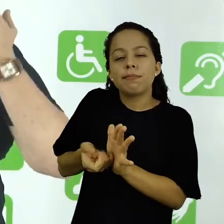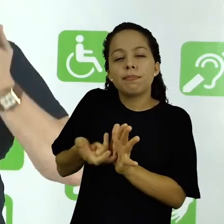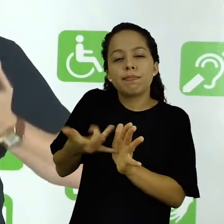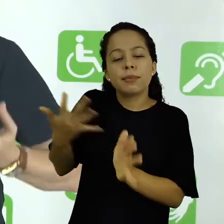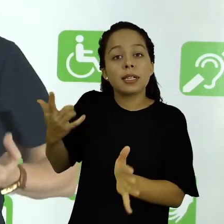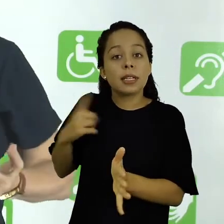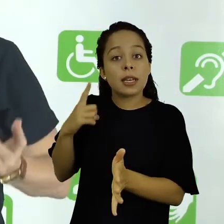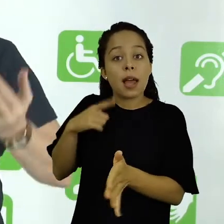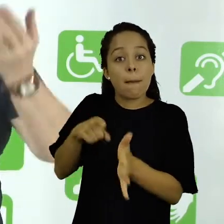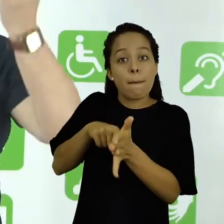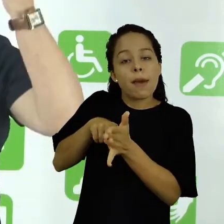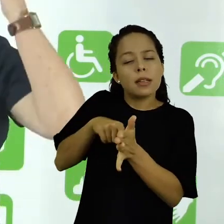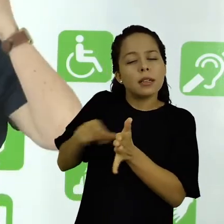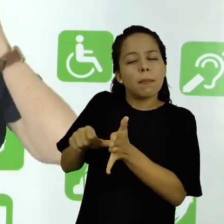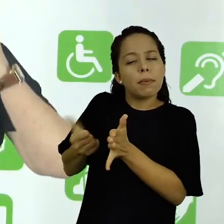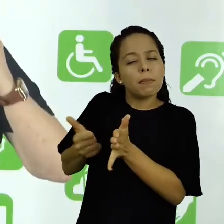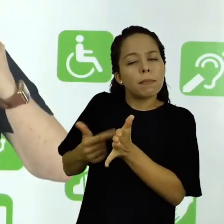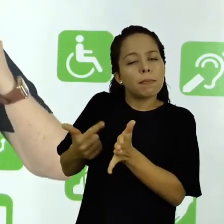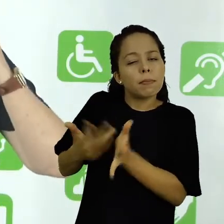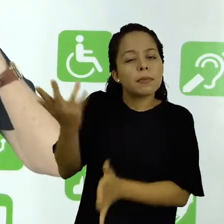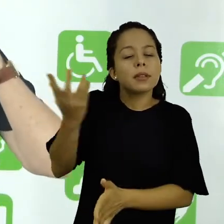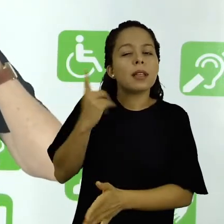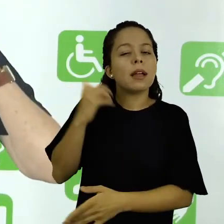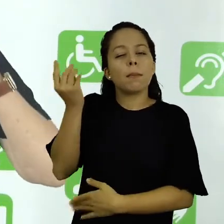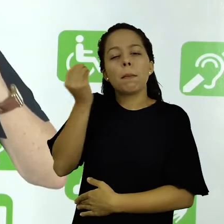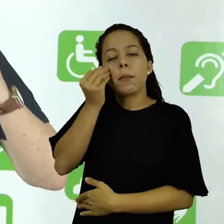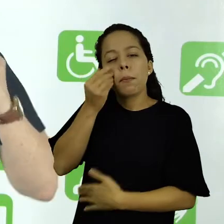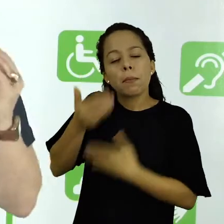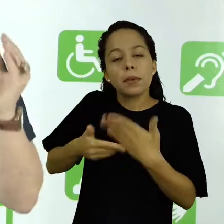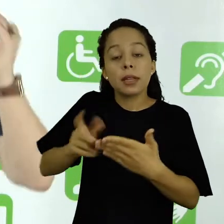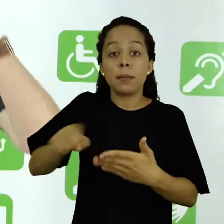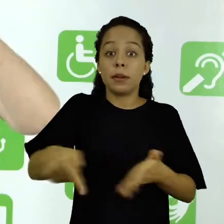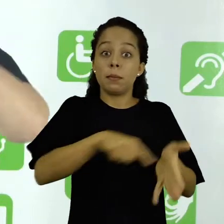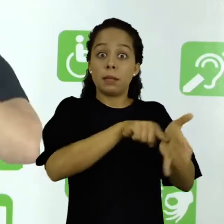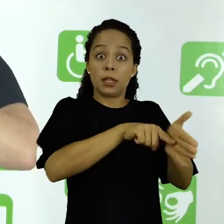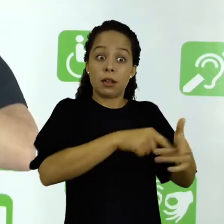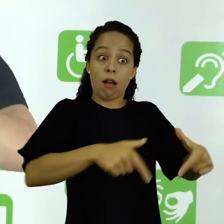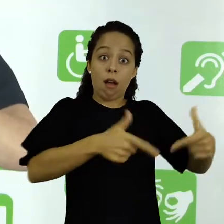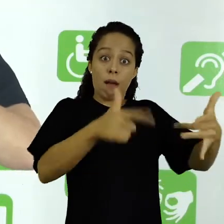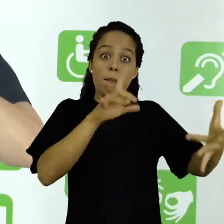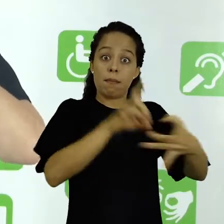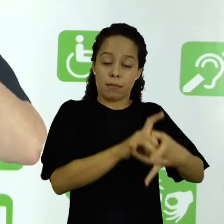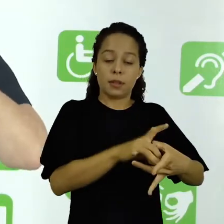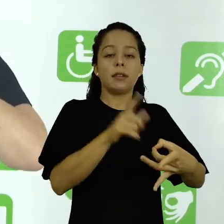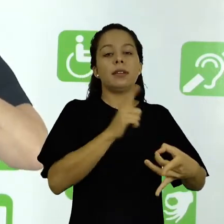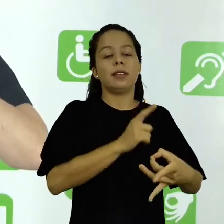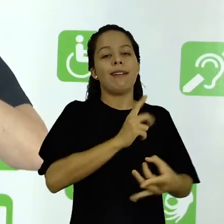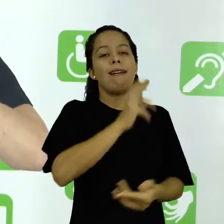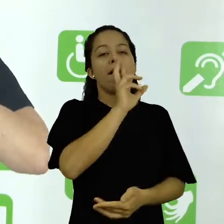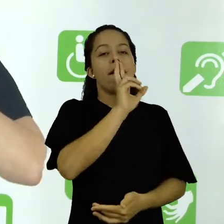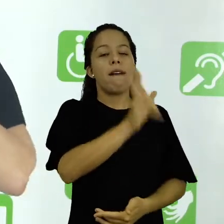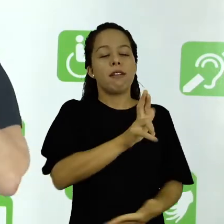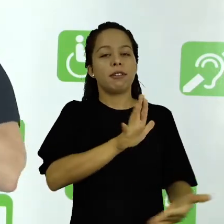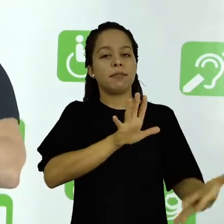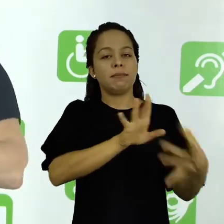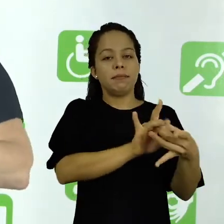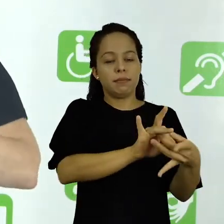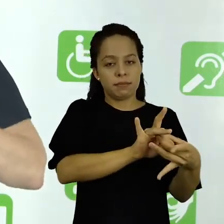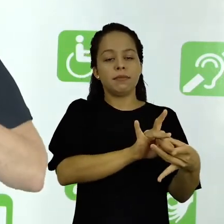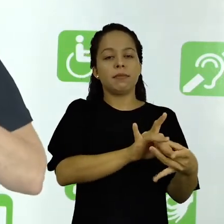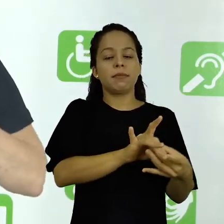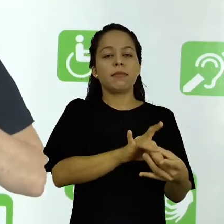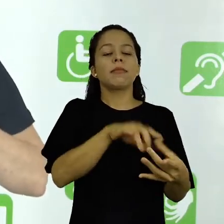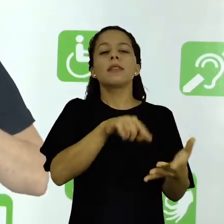análises, as pesquisas primárias e a partir delas, na pesquisa aplicada, são aplicados esses resultados